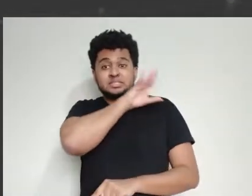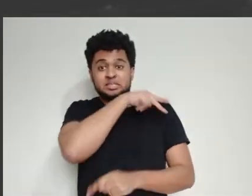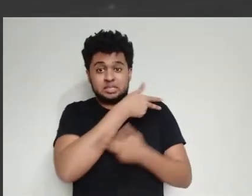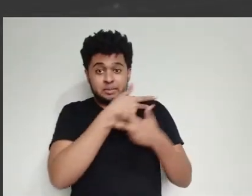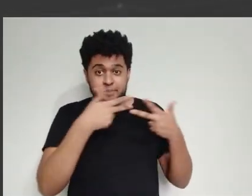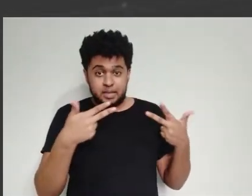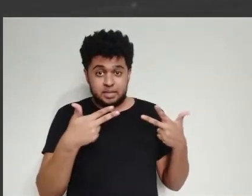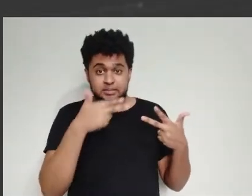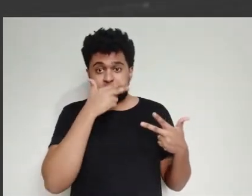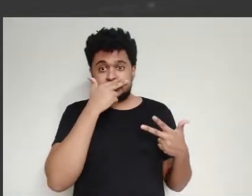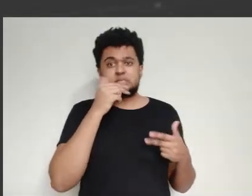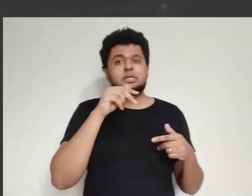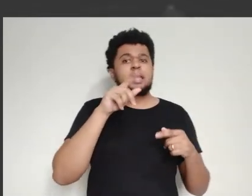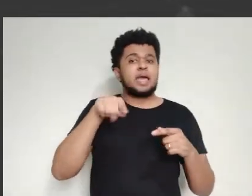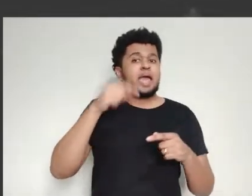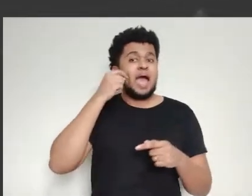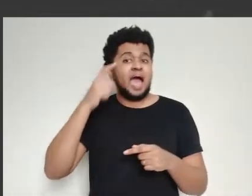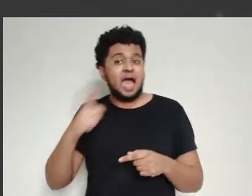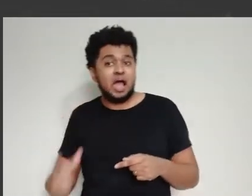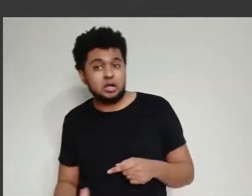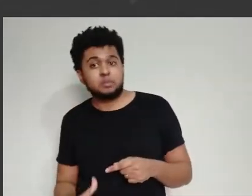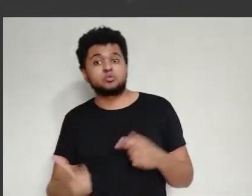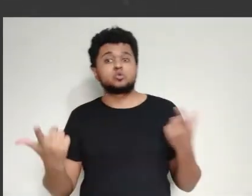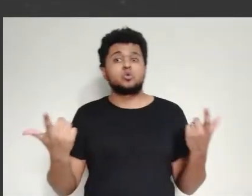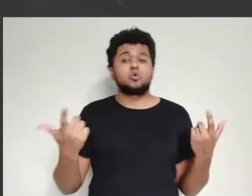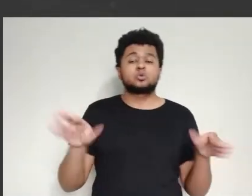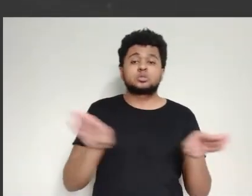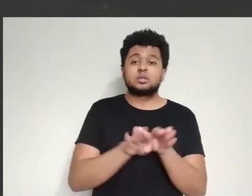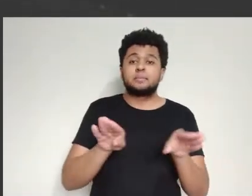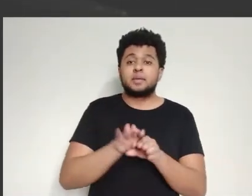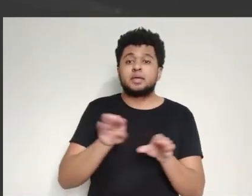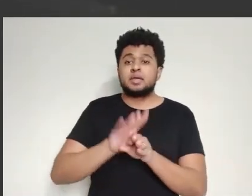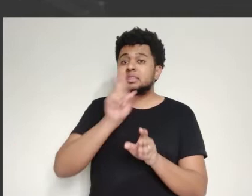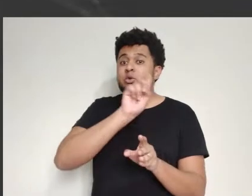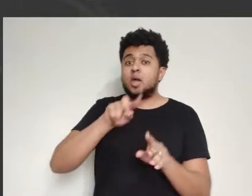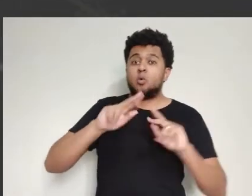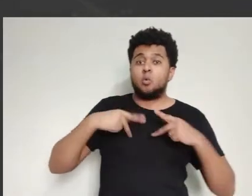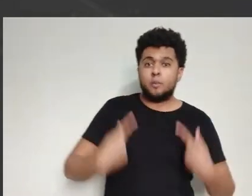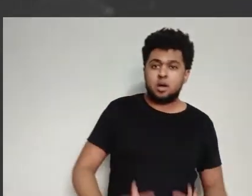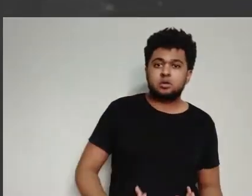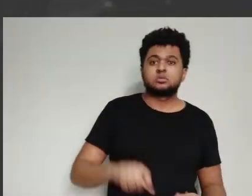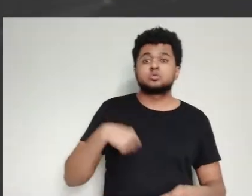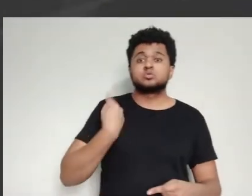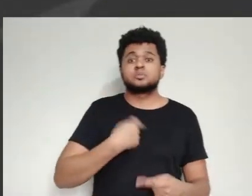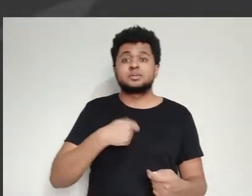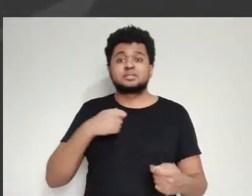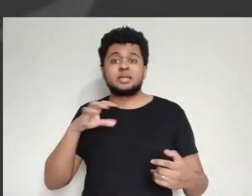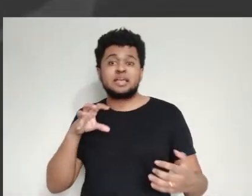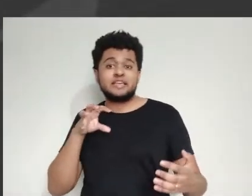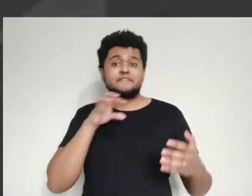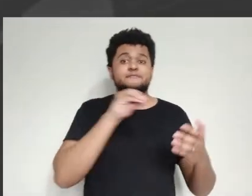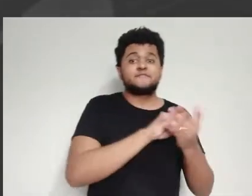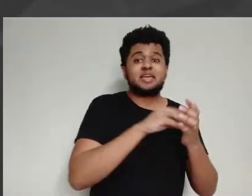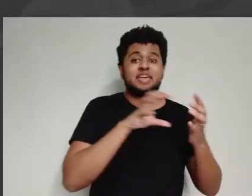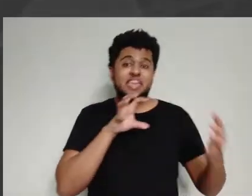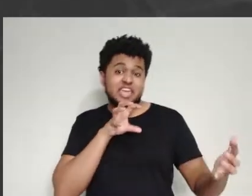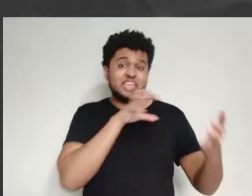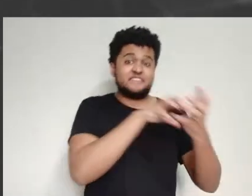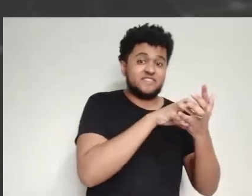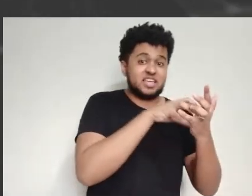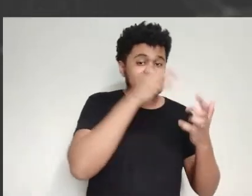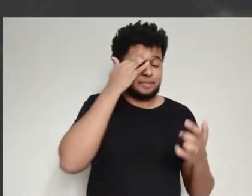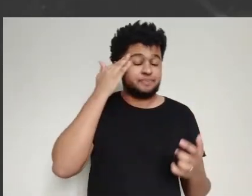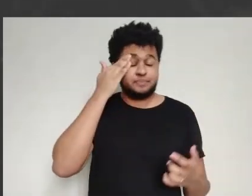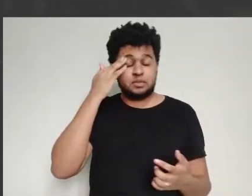num primata não humano. O ideal é isso. Por quê? Porque um primata não humano é mais próximo de nós,